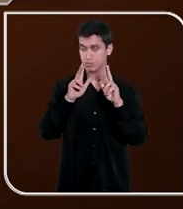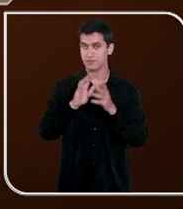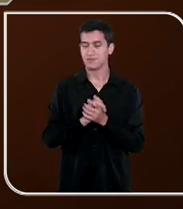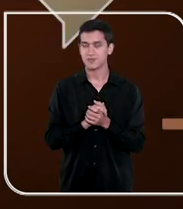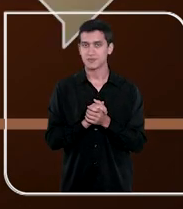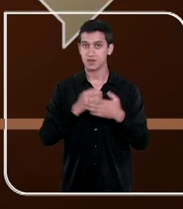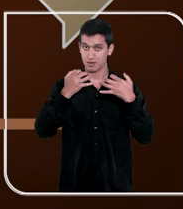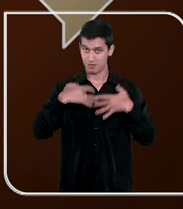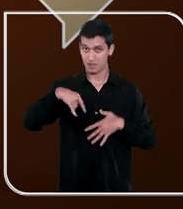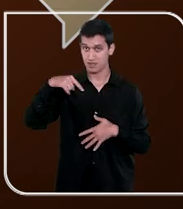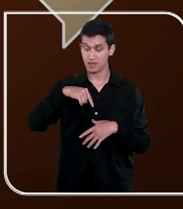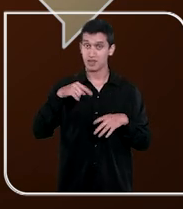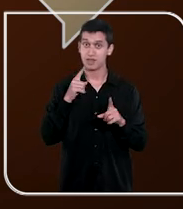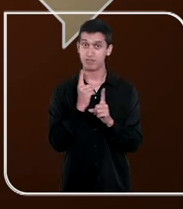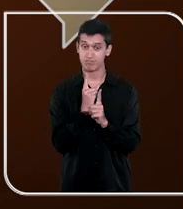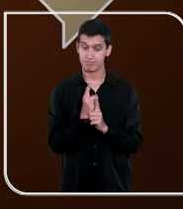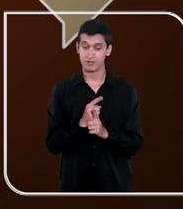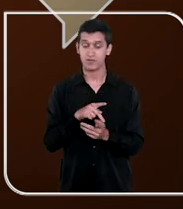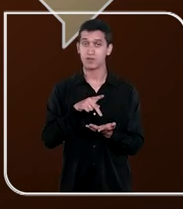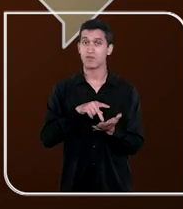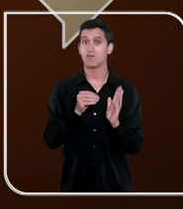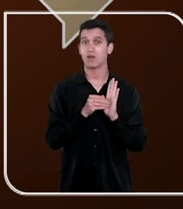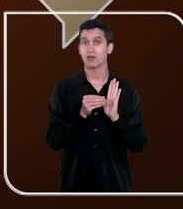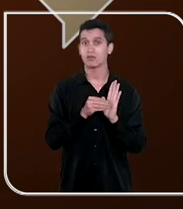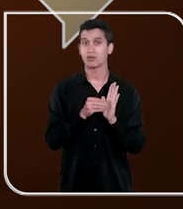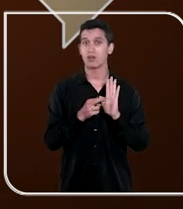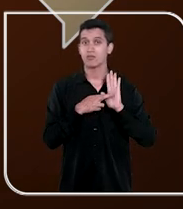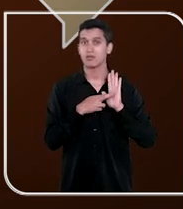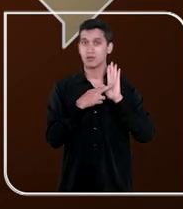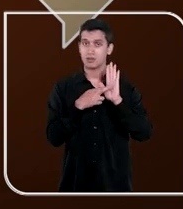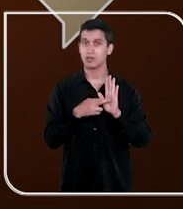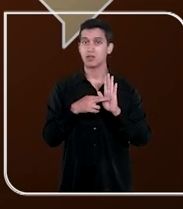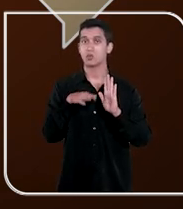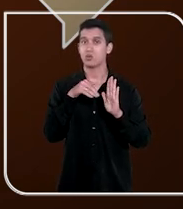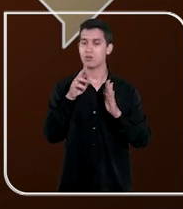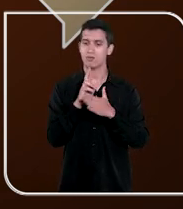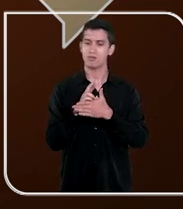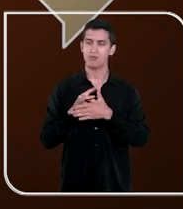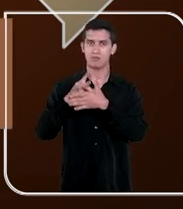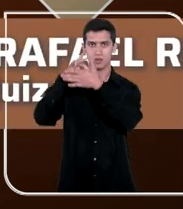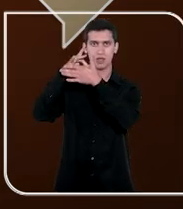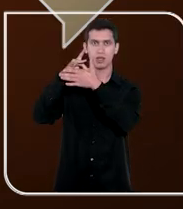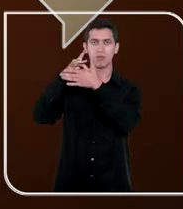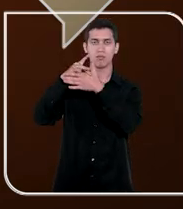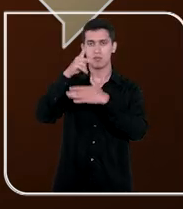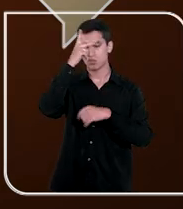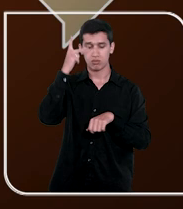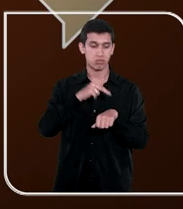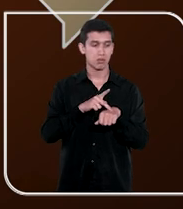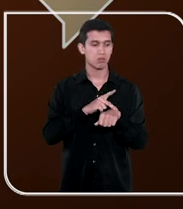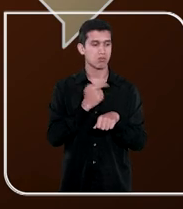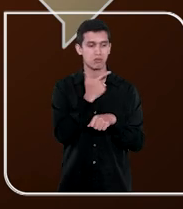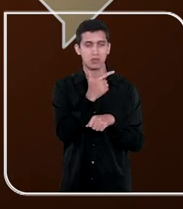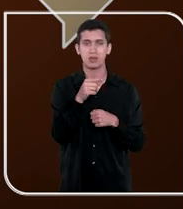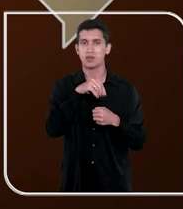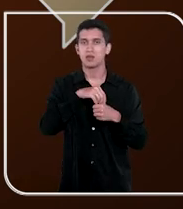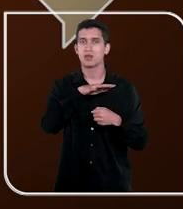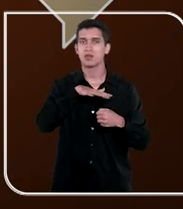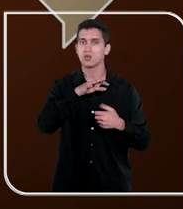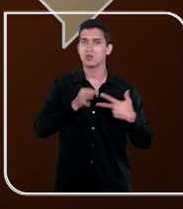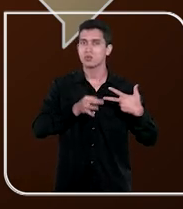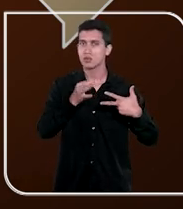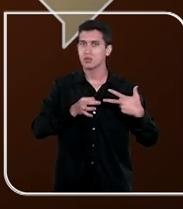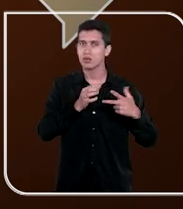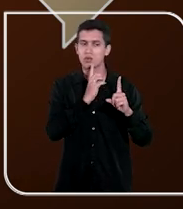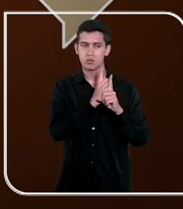-raciais. Destacando-se aqui a evidente falta de representatividade preta nos cargos de poder, que no âmbito do Poder